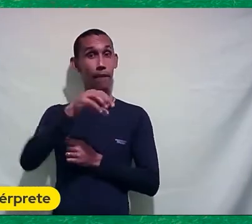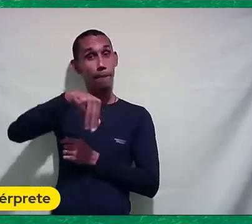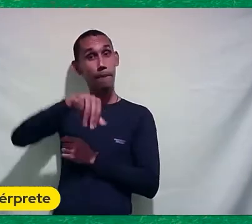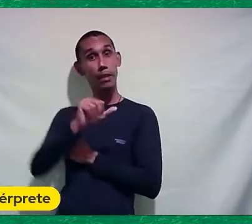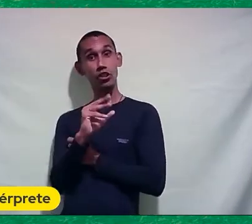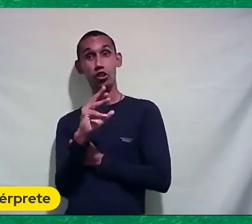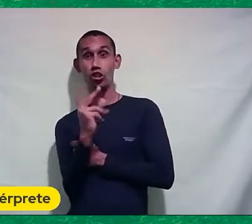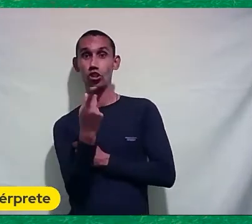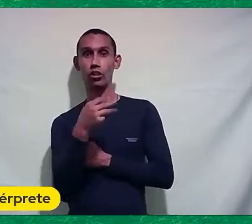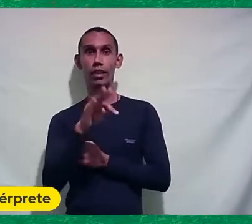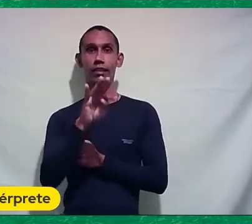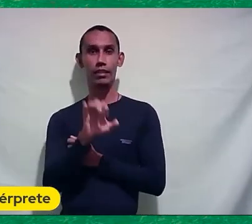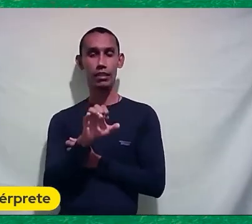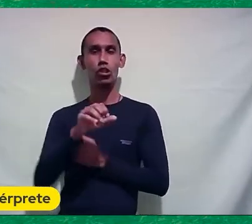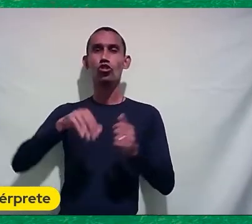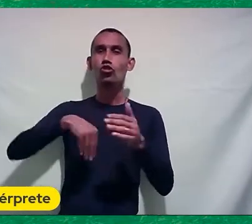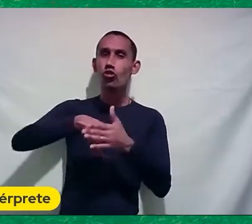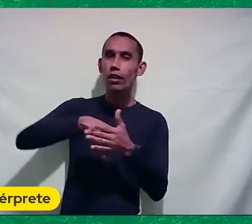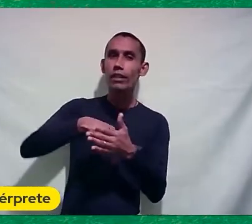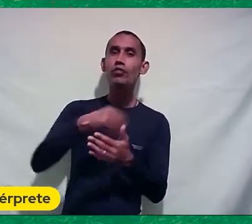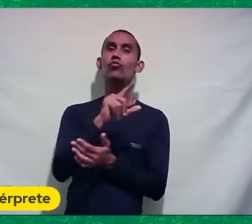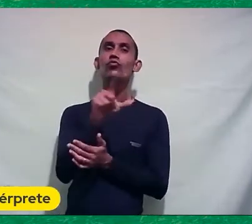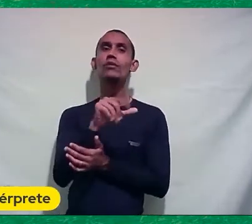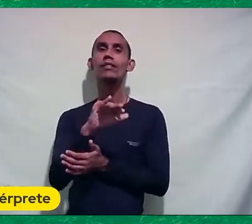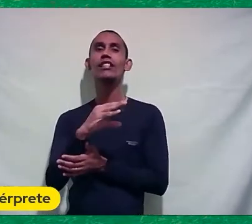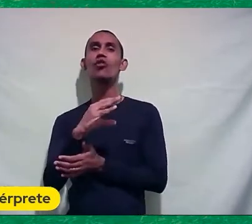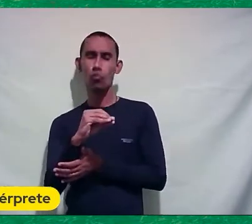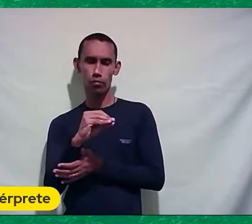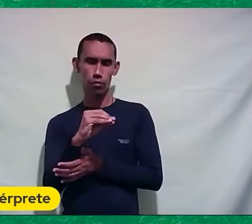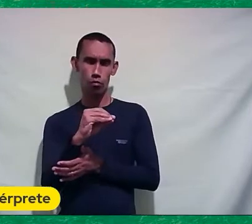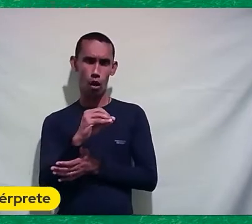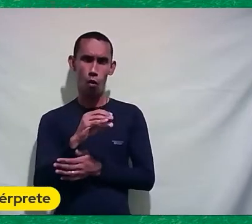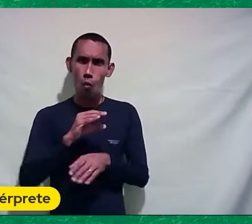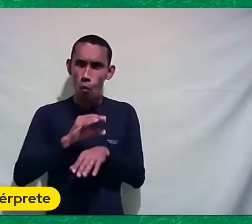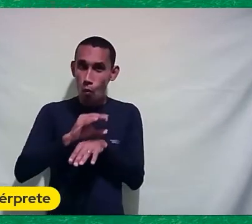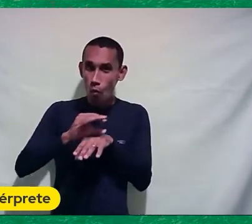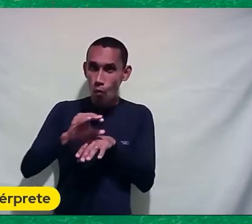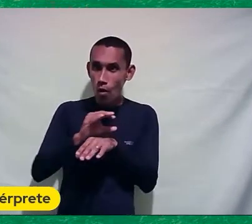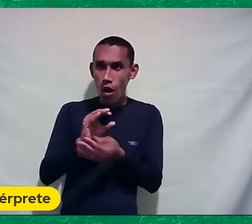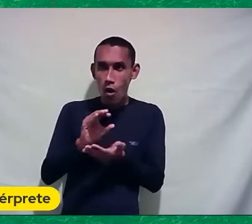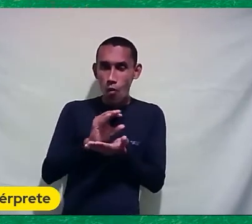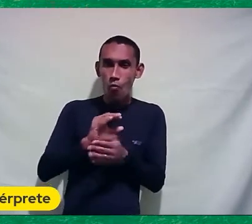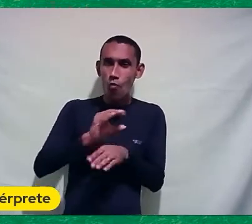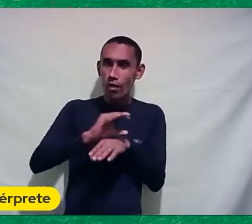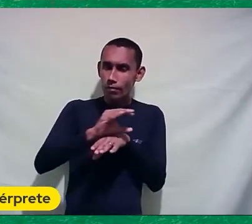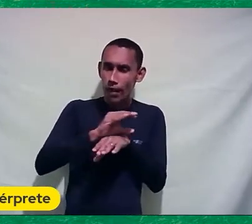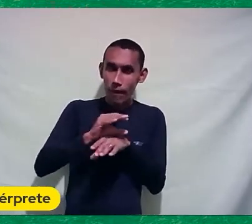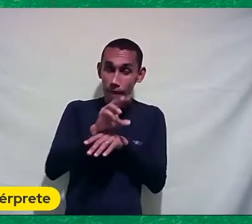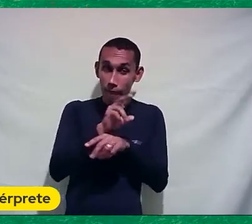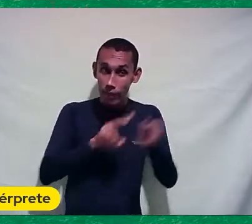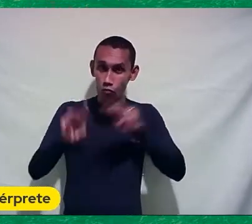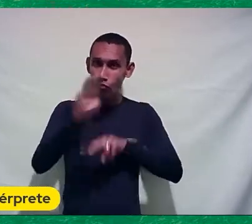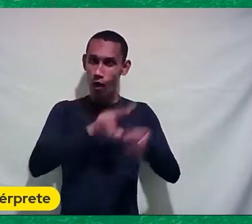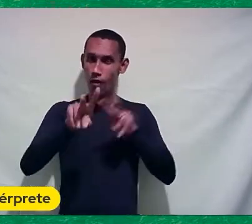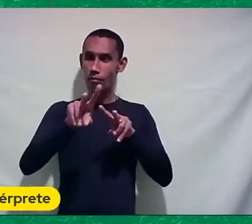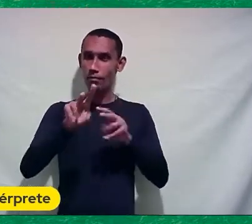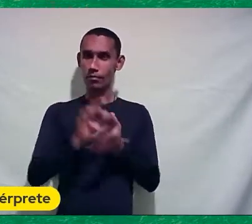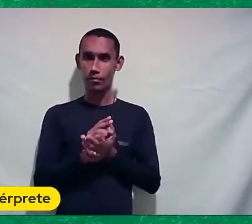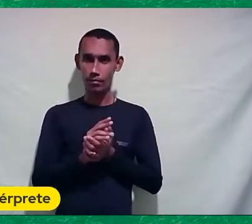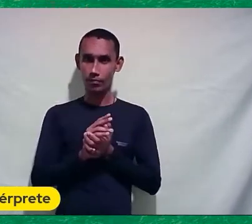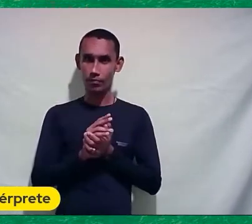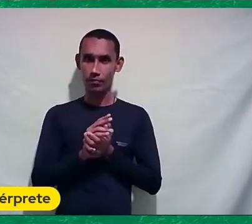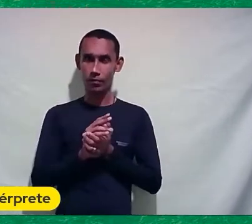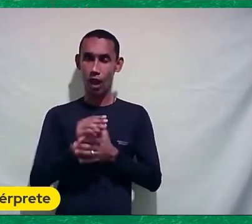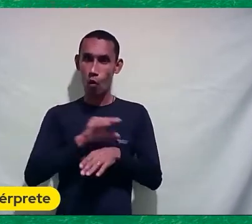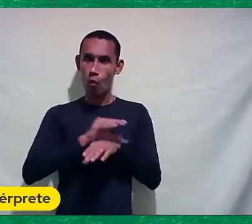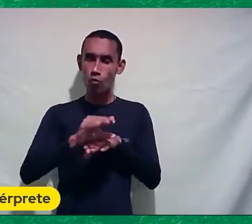80 Já Chamada a escolinha do Zico Que era com o Zico Era um curso audiovisual De futebol Era um curso A escolinha do Zico